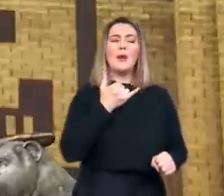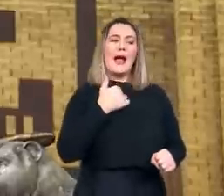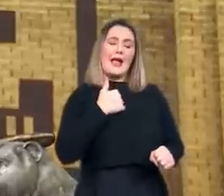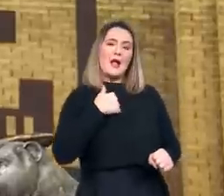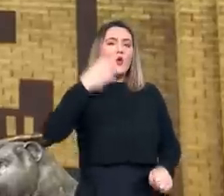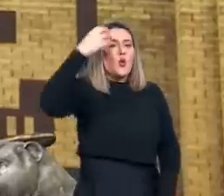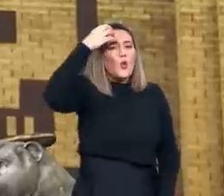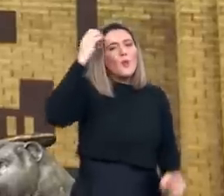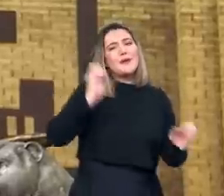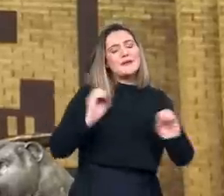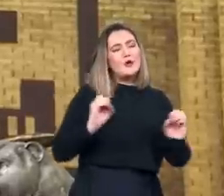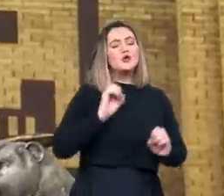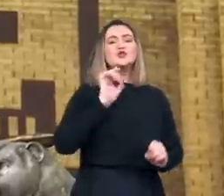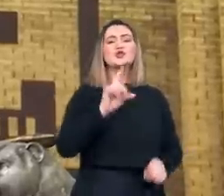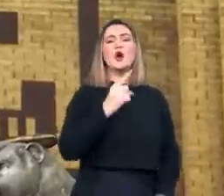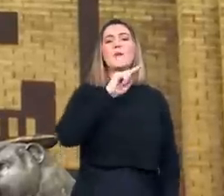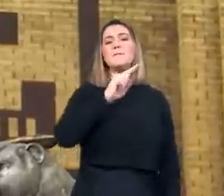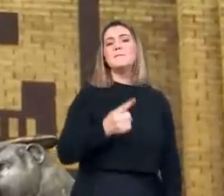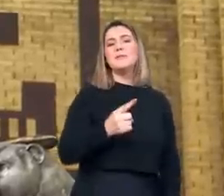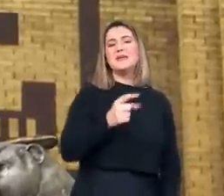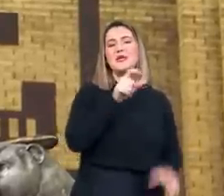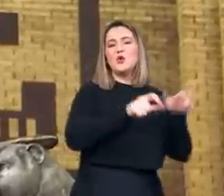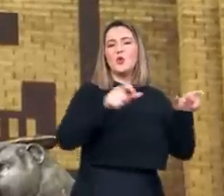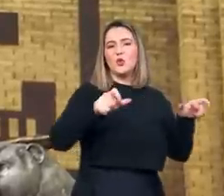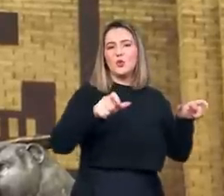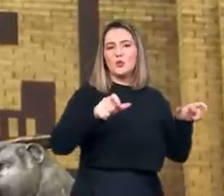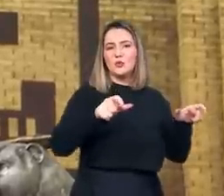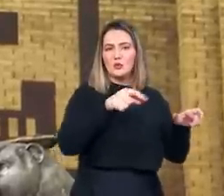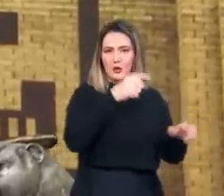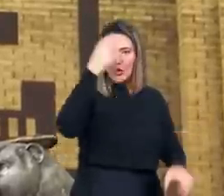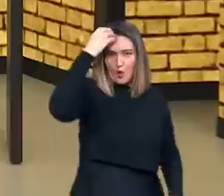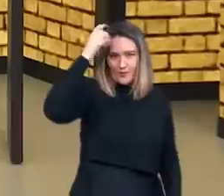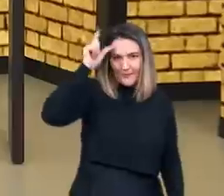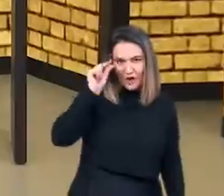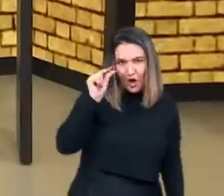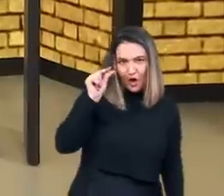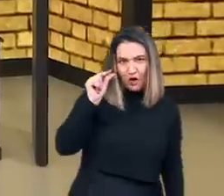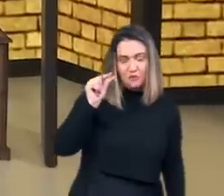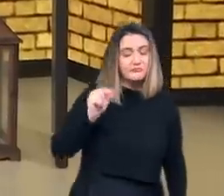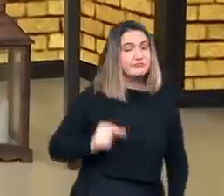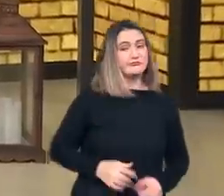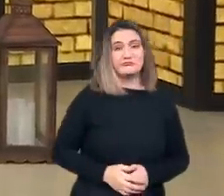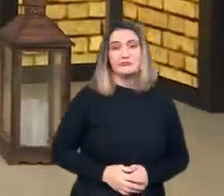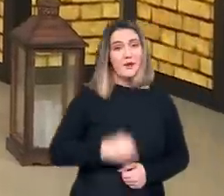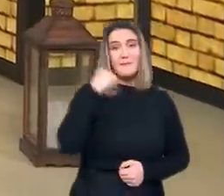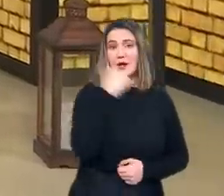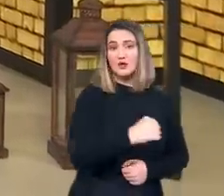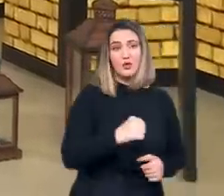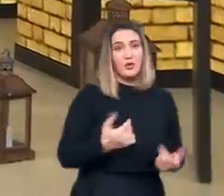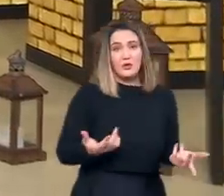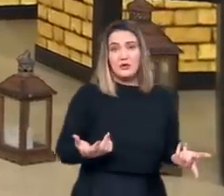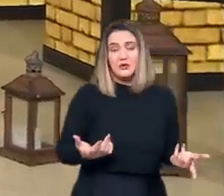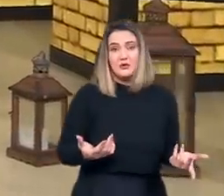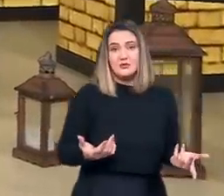não importa o número de pessoas que foram mortas naquele genocídio. Muito menos dá para se desculpar os crimes de